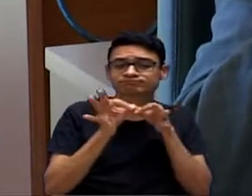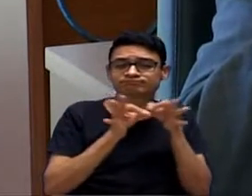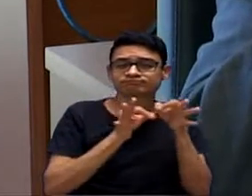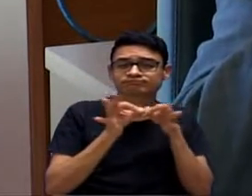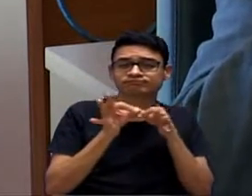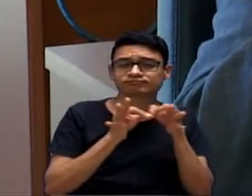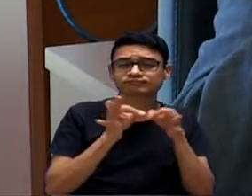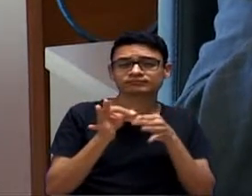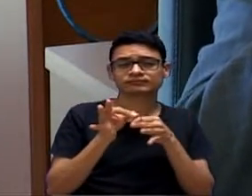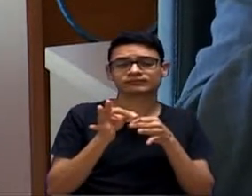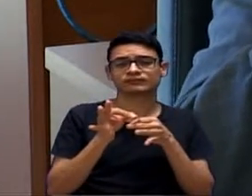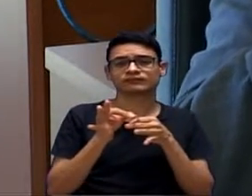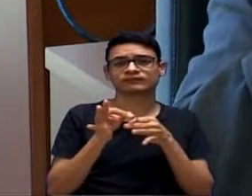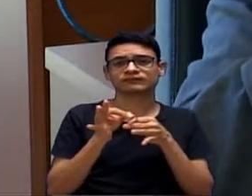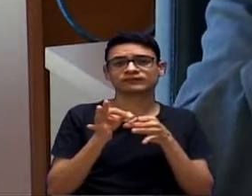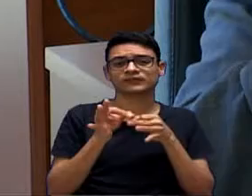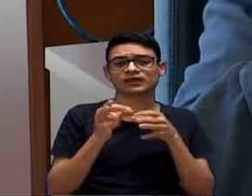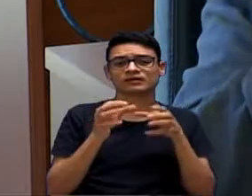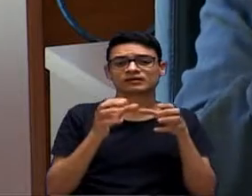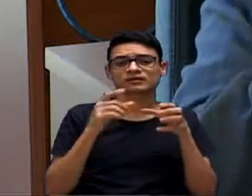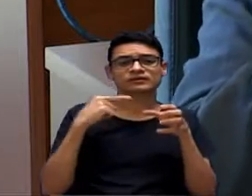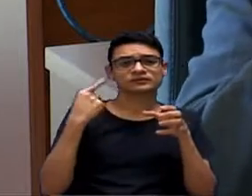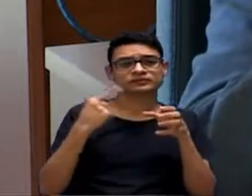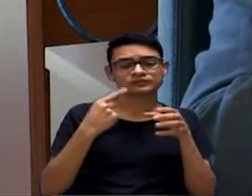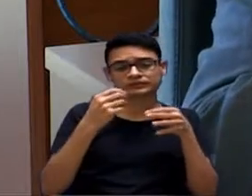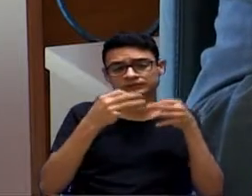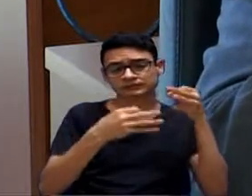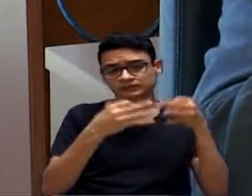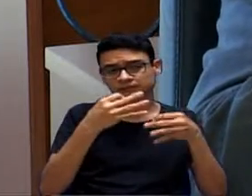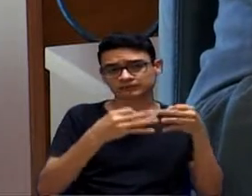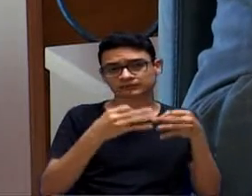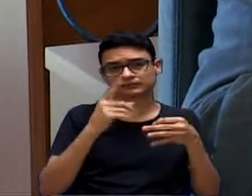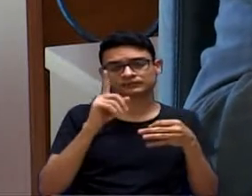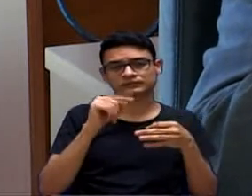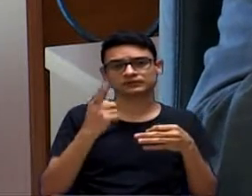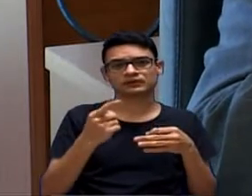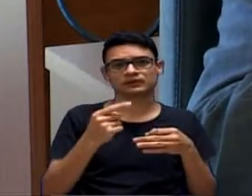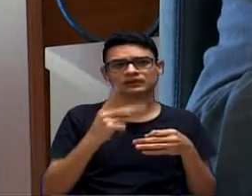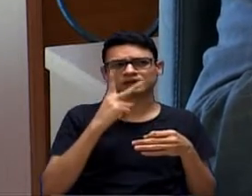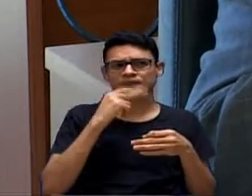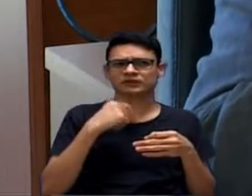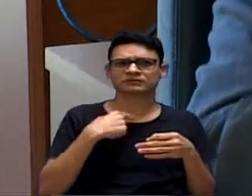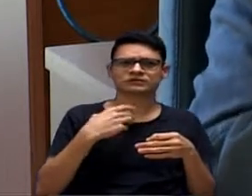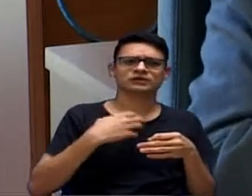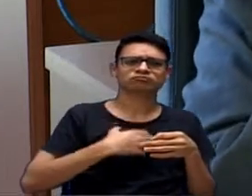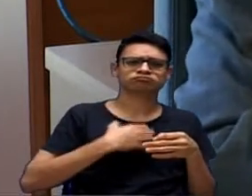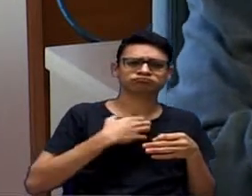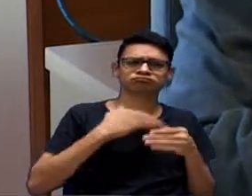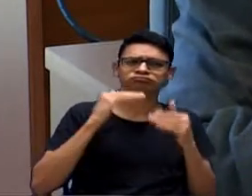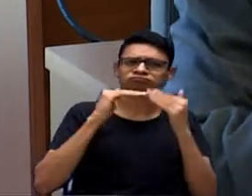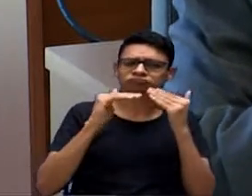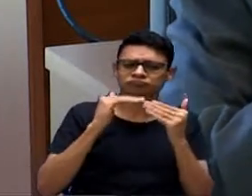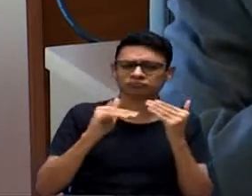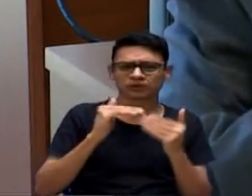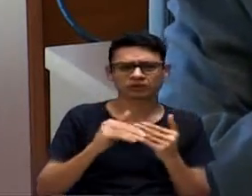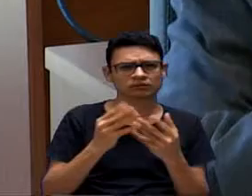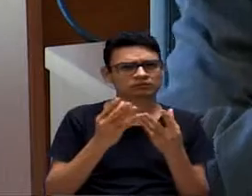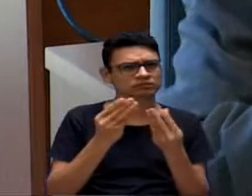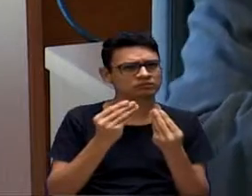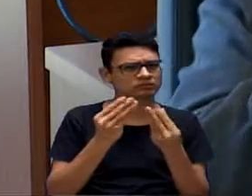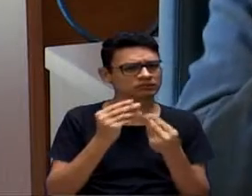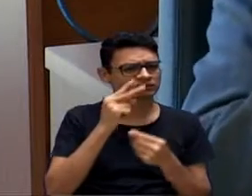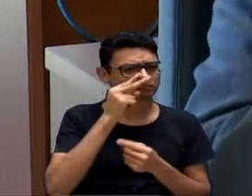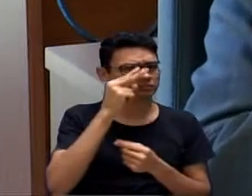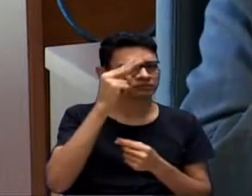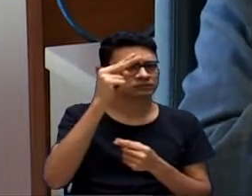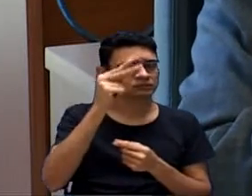Retirar por uma ou duas sessões para uma análise, eu acho de uma intransigência muito grande por parte de vossa excelência. Vossa excelência, me perdoe, mas